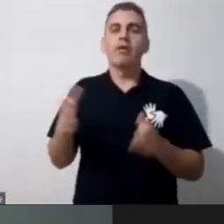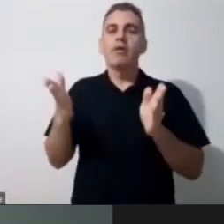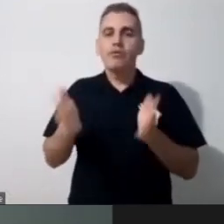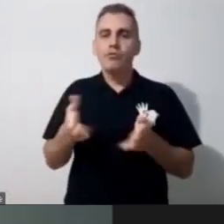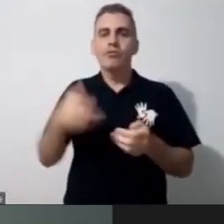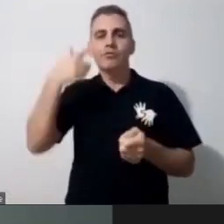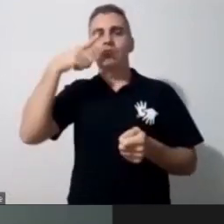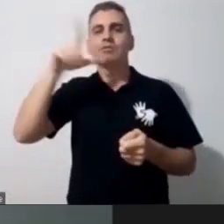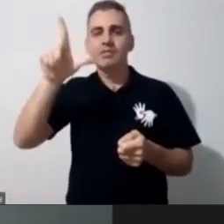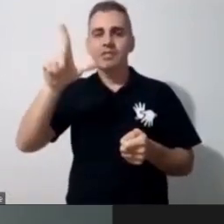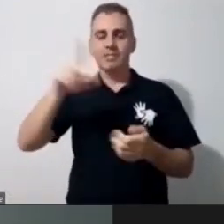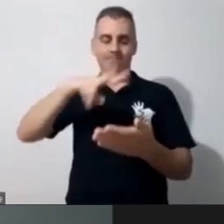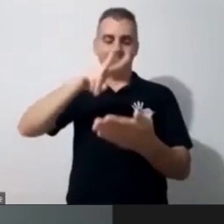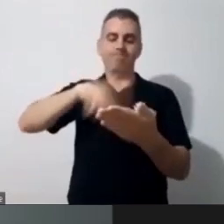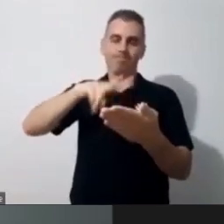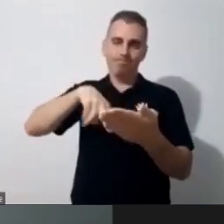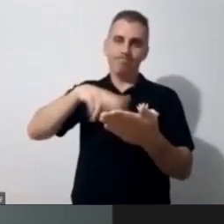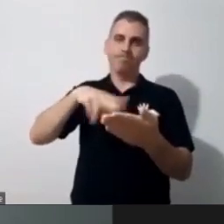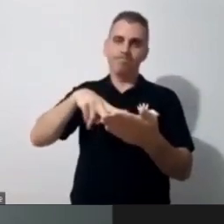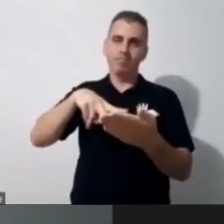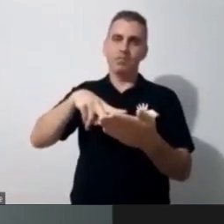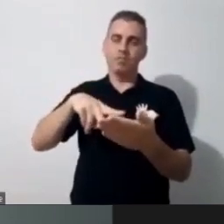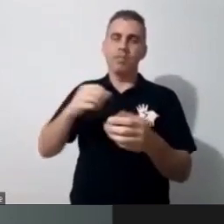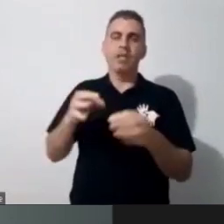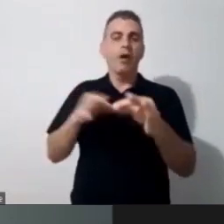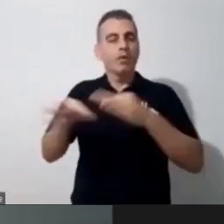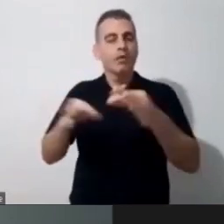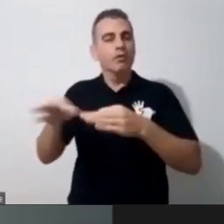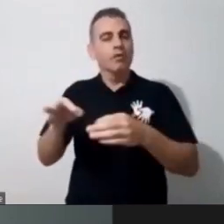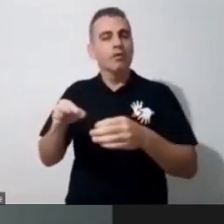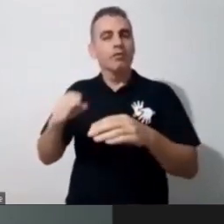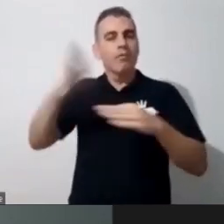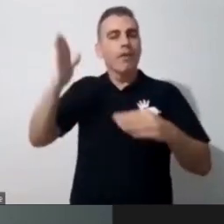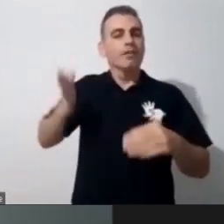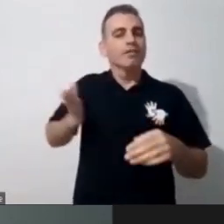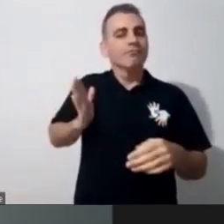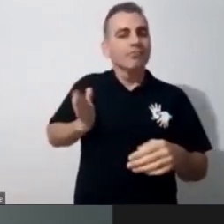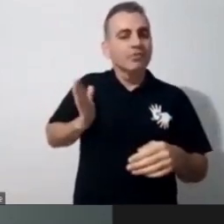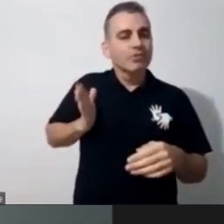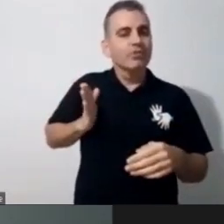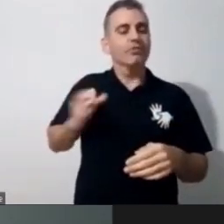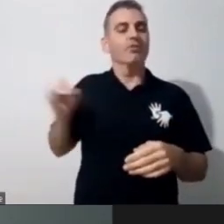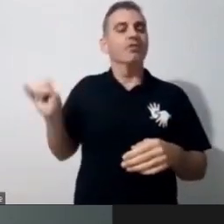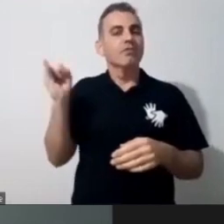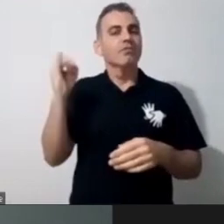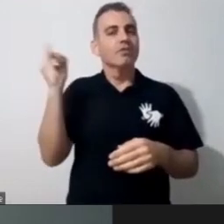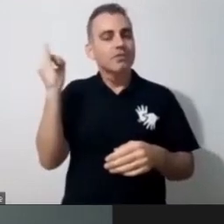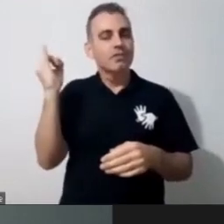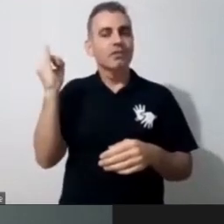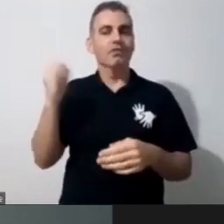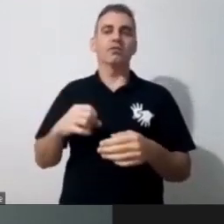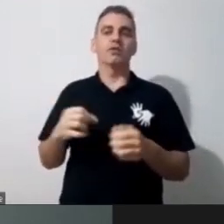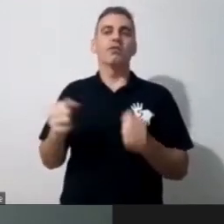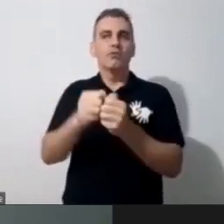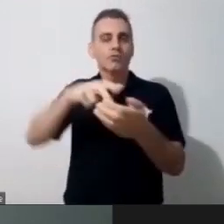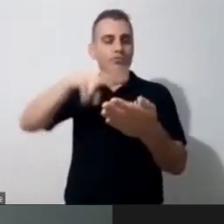dentro do planejamento, então, essa escrita, né, essa necessidade da leitura para a gente trazer a escrita para o papel,